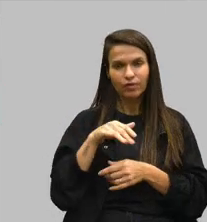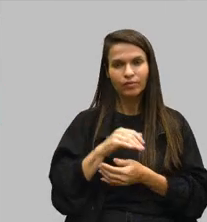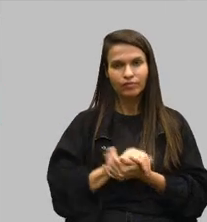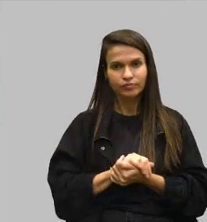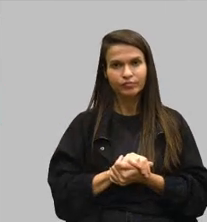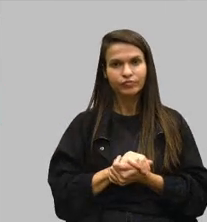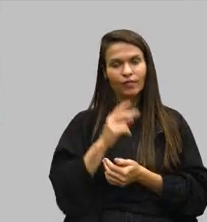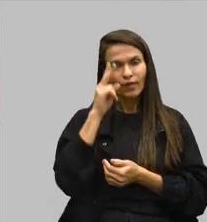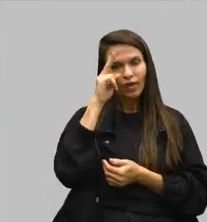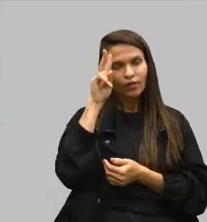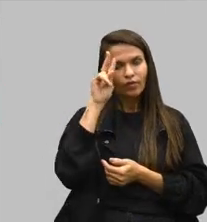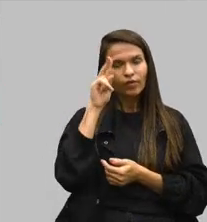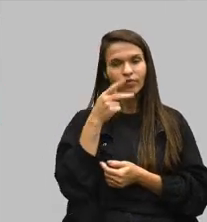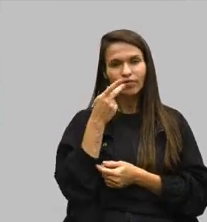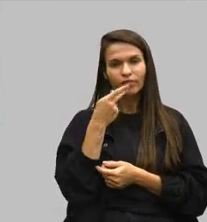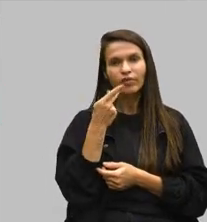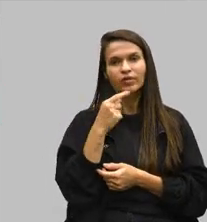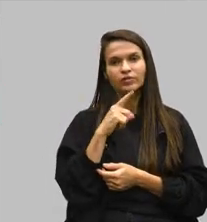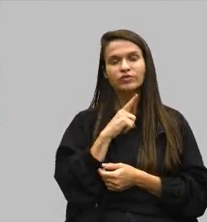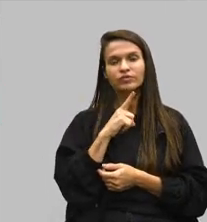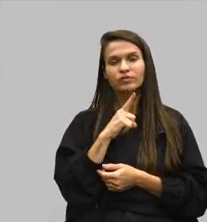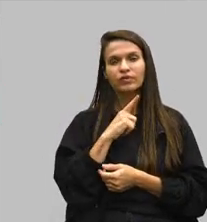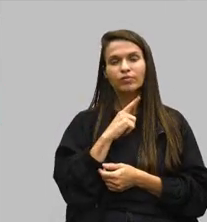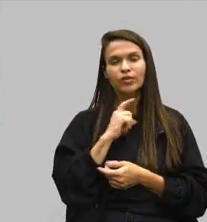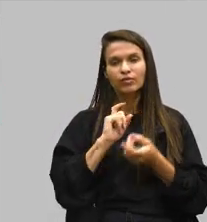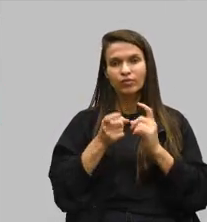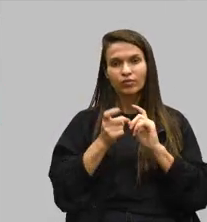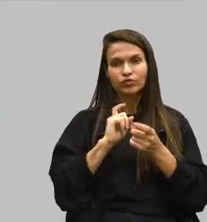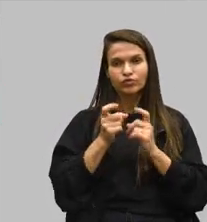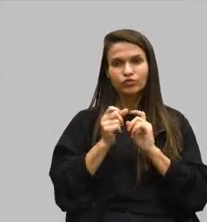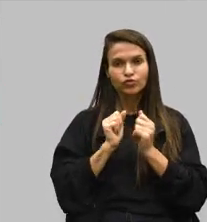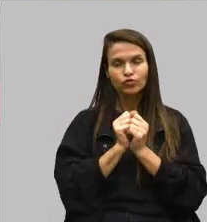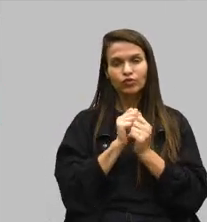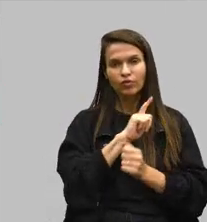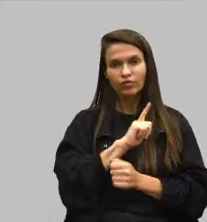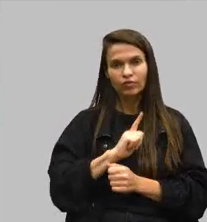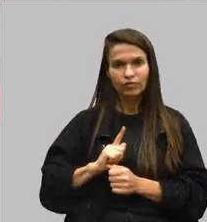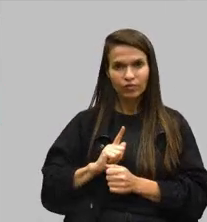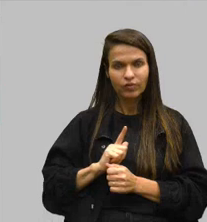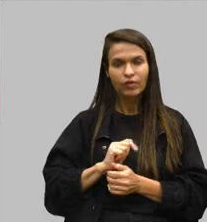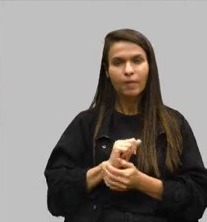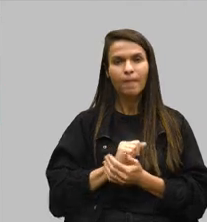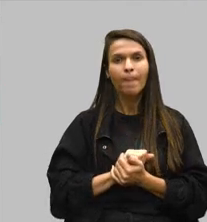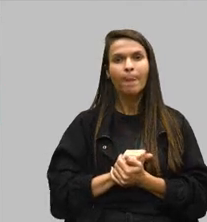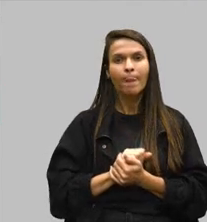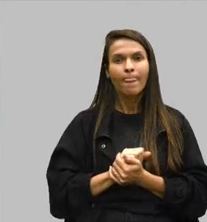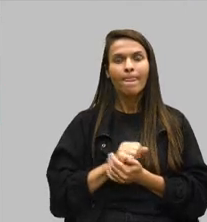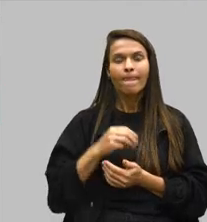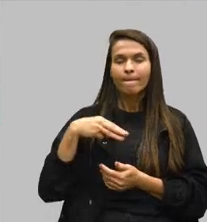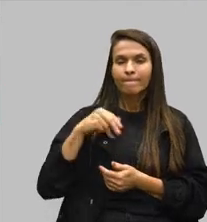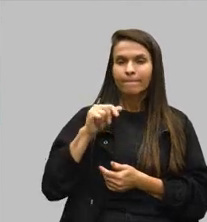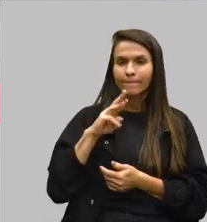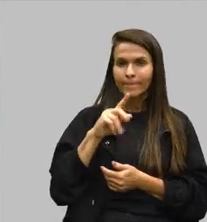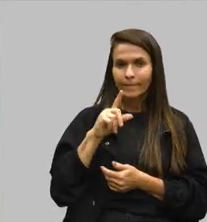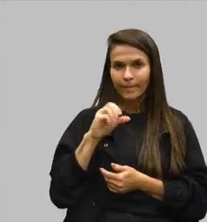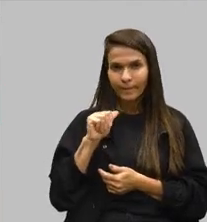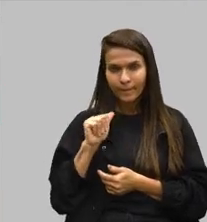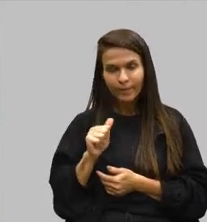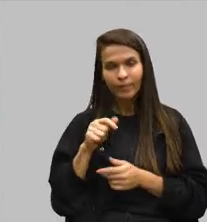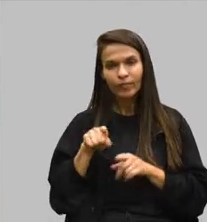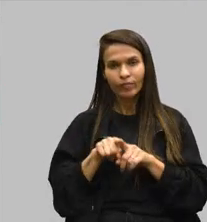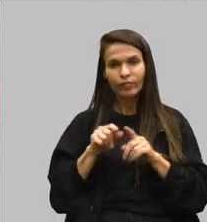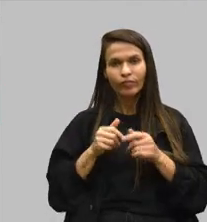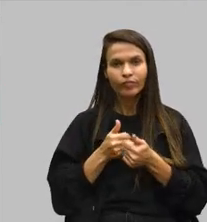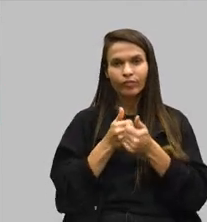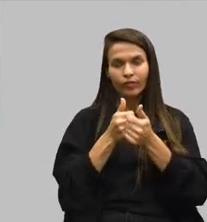lembro que eu comentei, nós tivemos até em uma reunião junto ao governador, Bete estava, Marília também nos acompanhou, porque tem área de